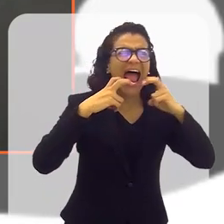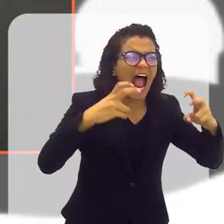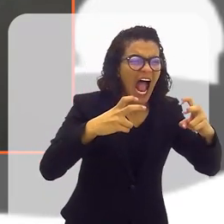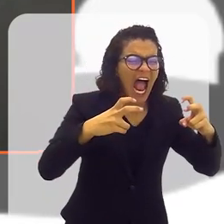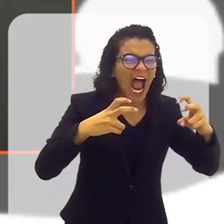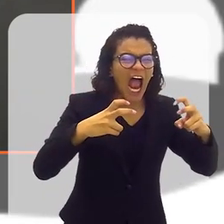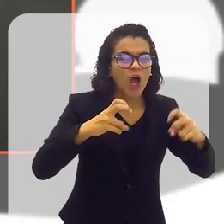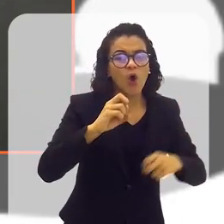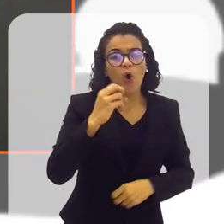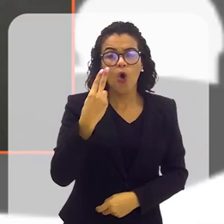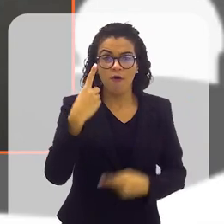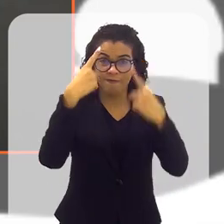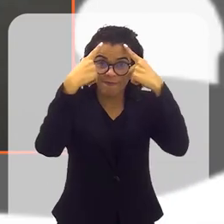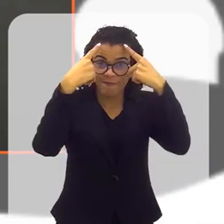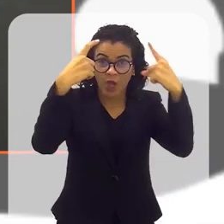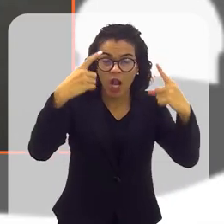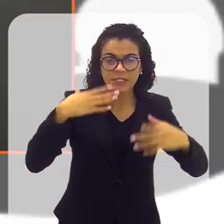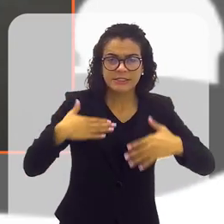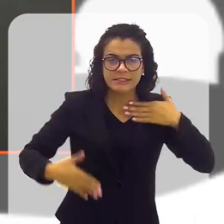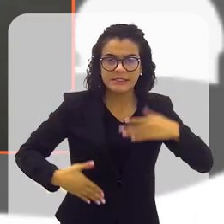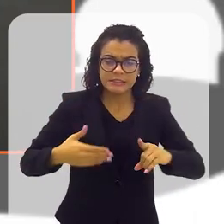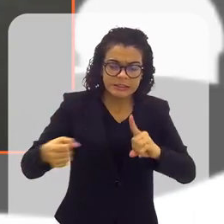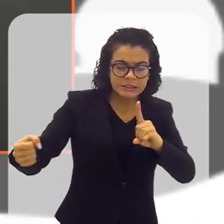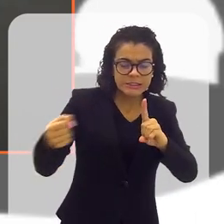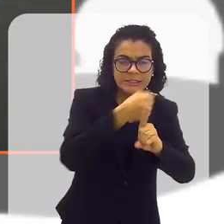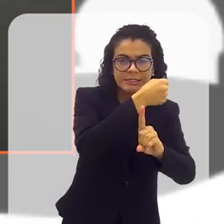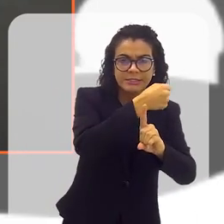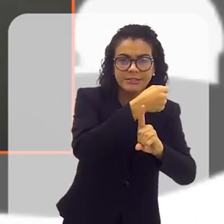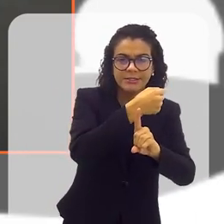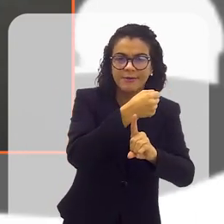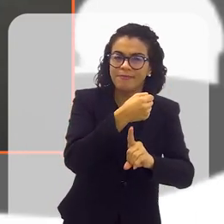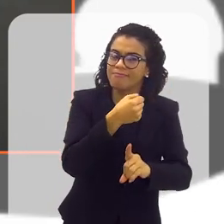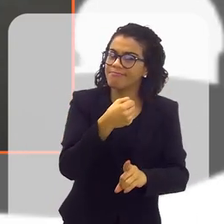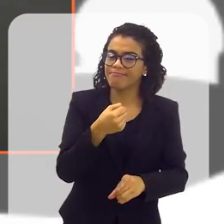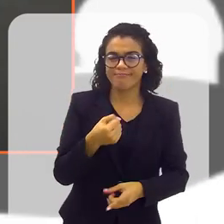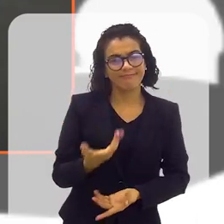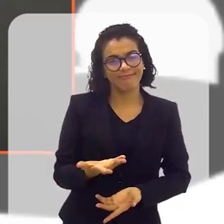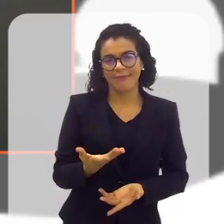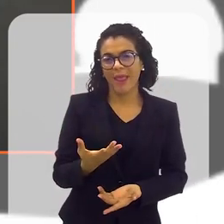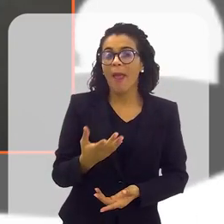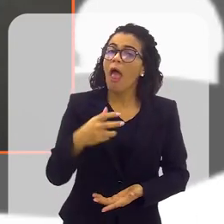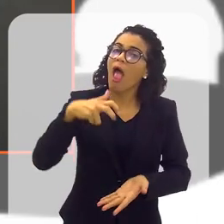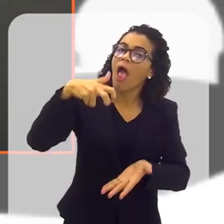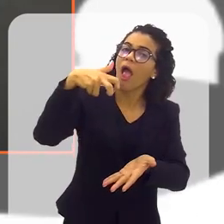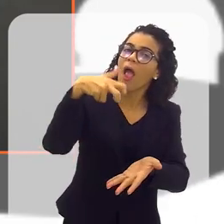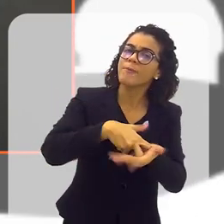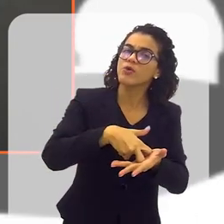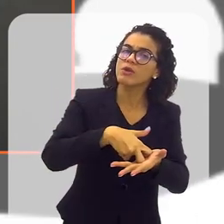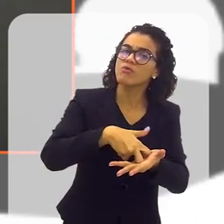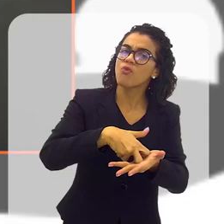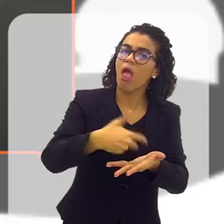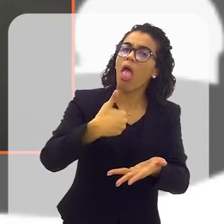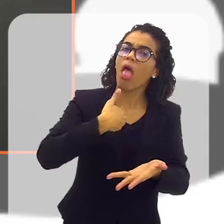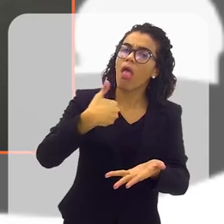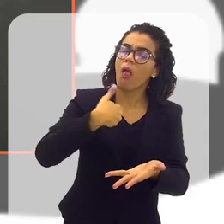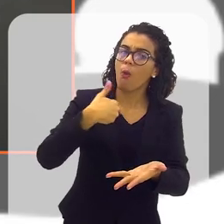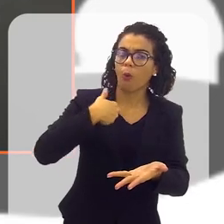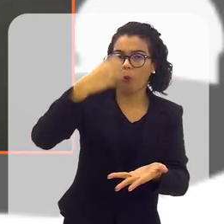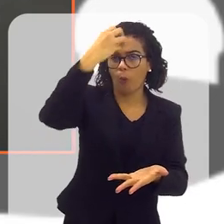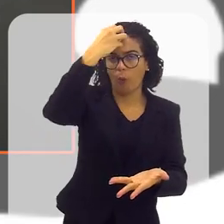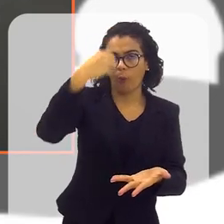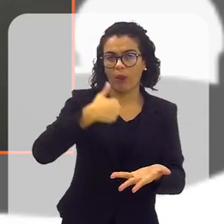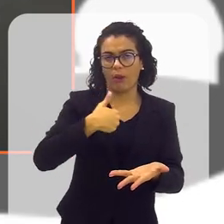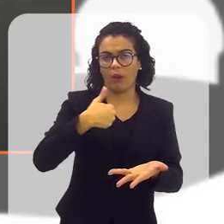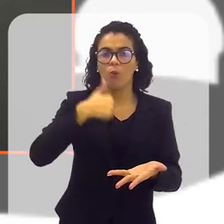de gritos ou até de uma violência física, é quase como eu estou sendo punida por um erro que eu cometi.